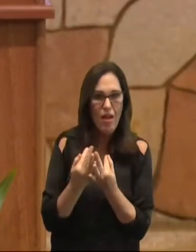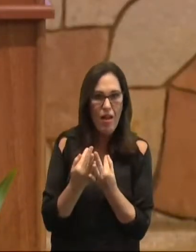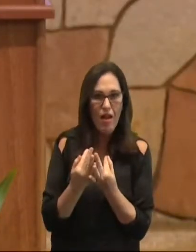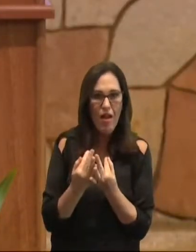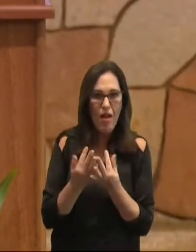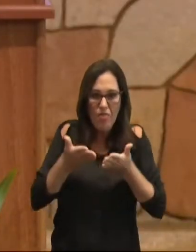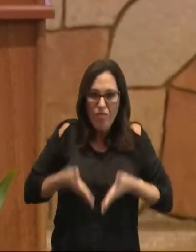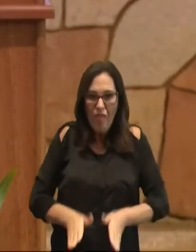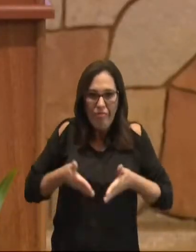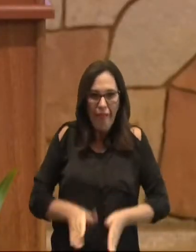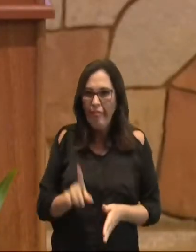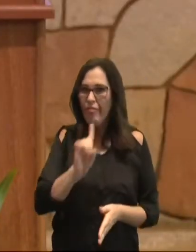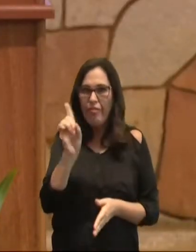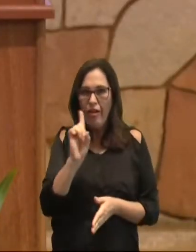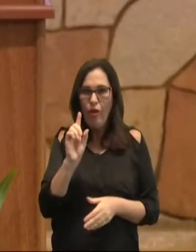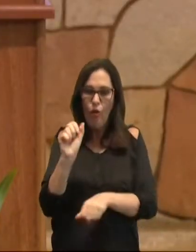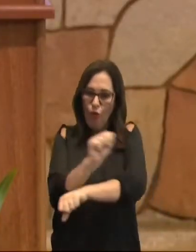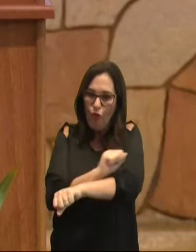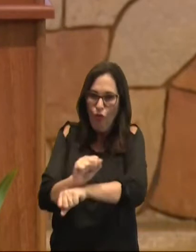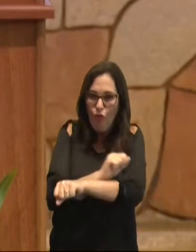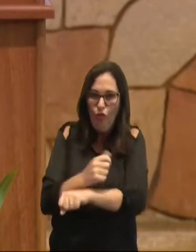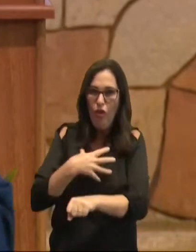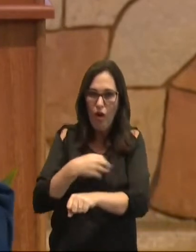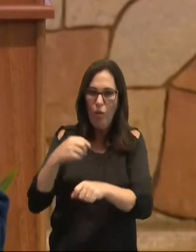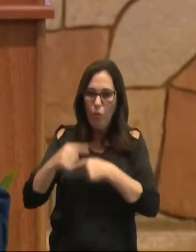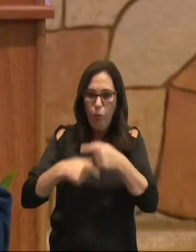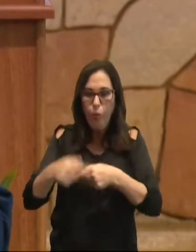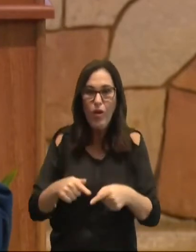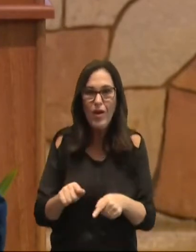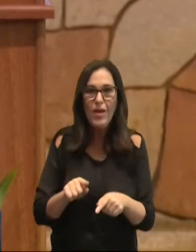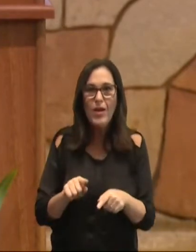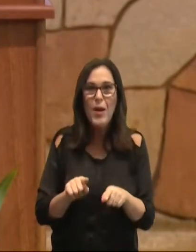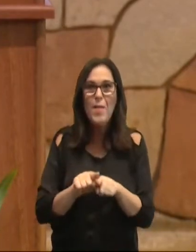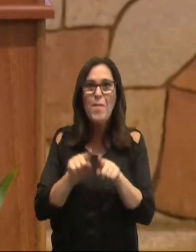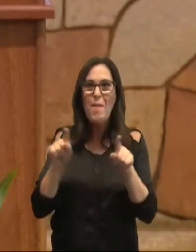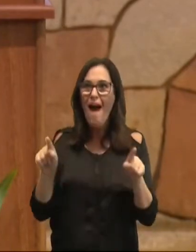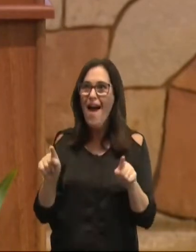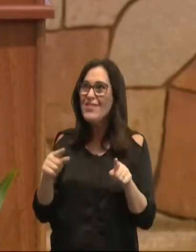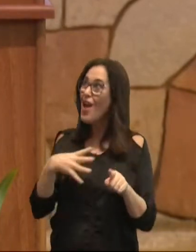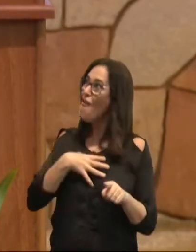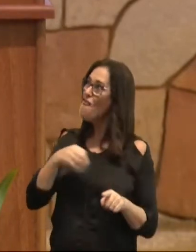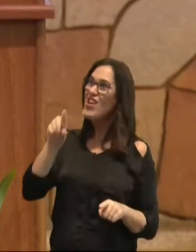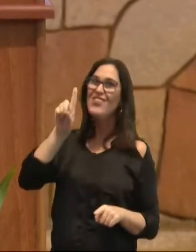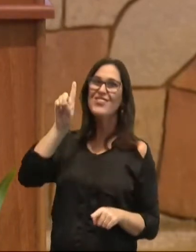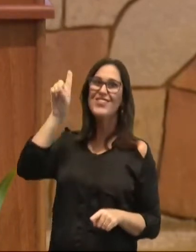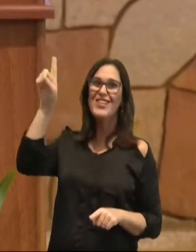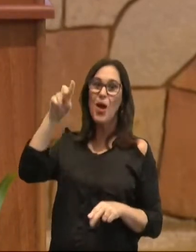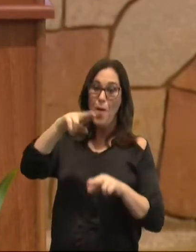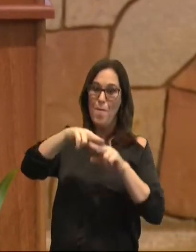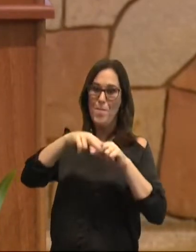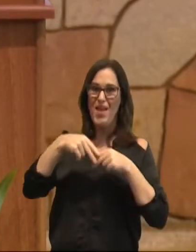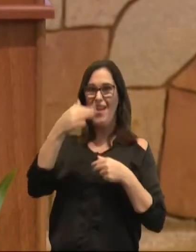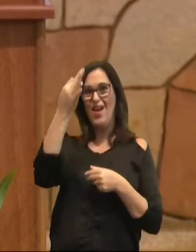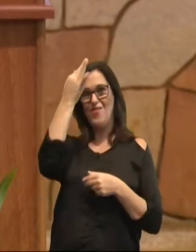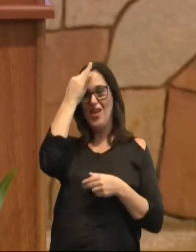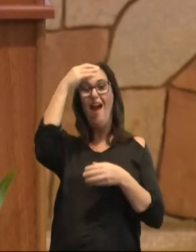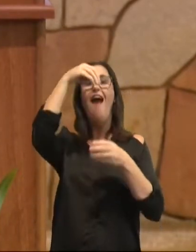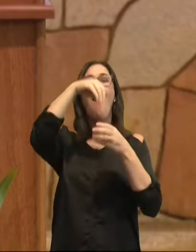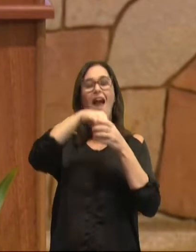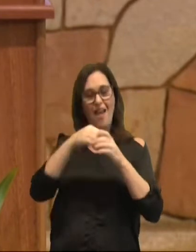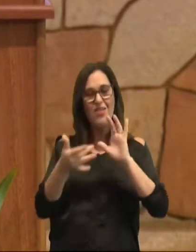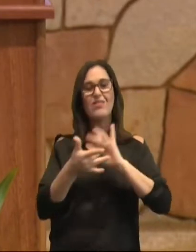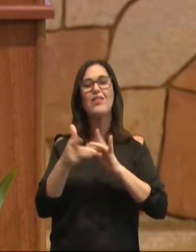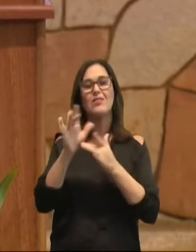não como filhos de Abraão no sangue, mas como filhos de Deus pela fé em Jesus